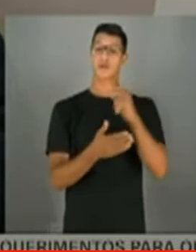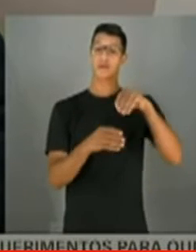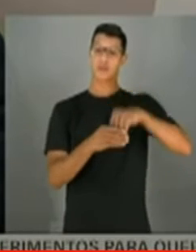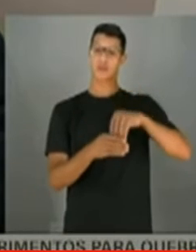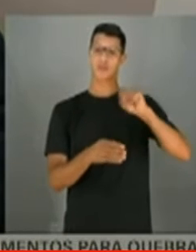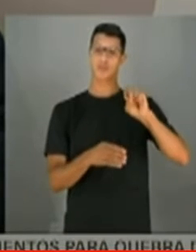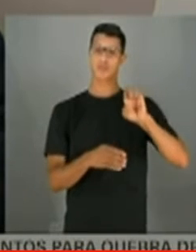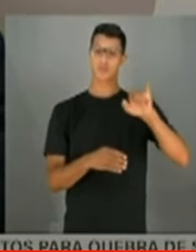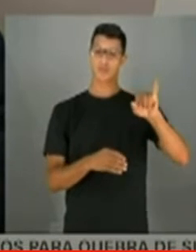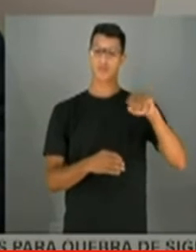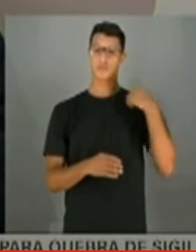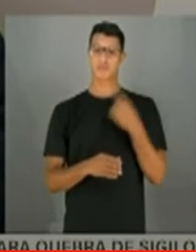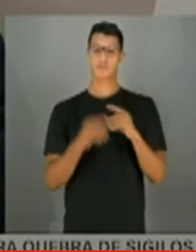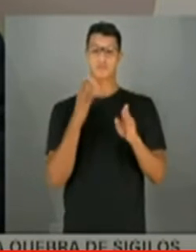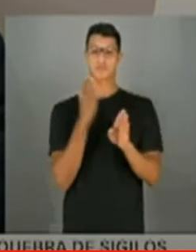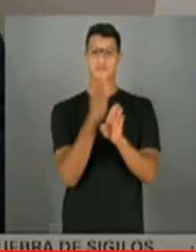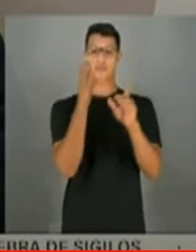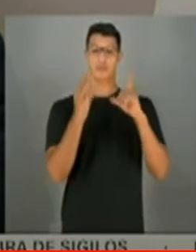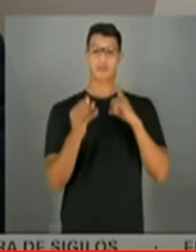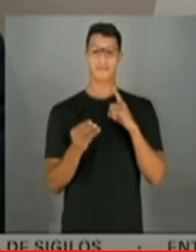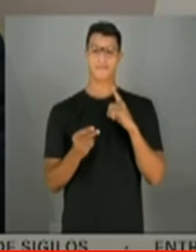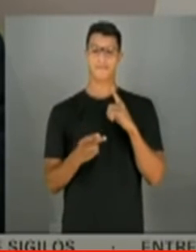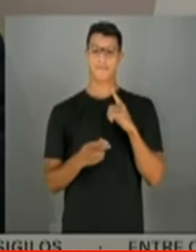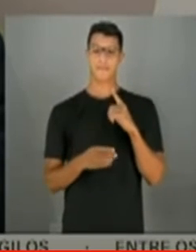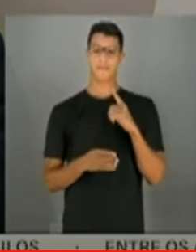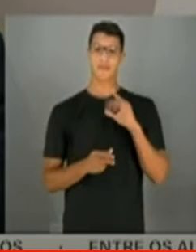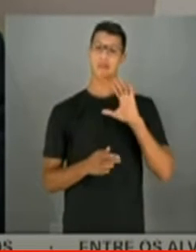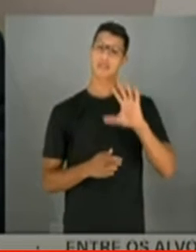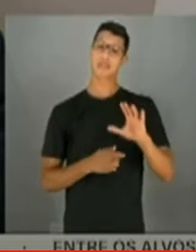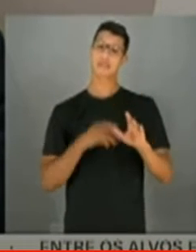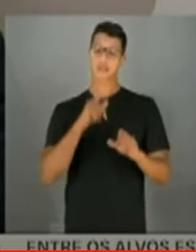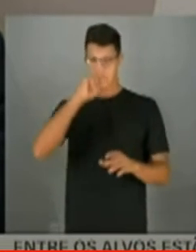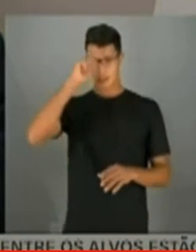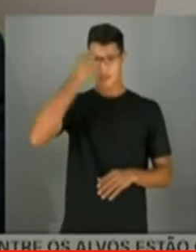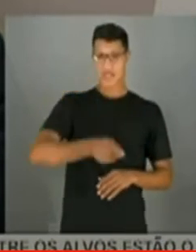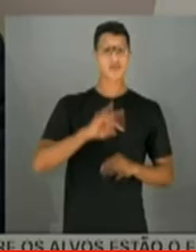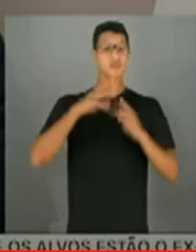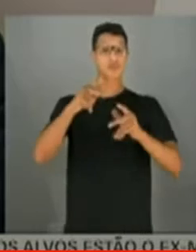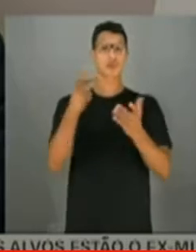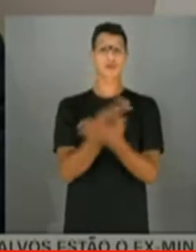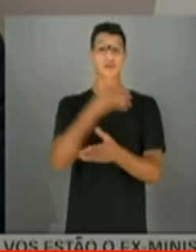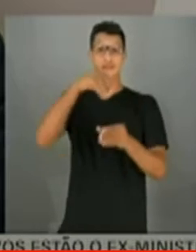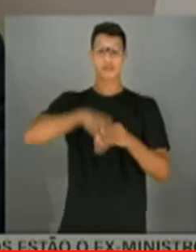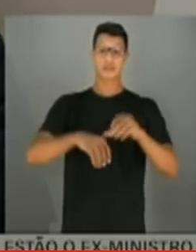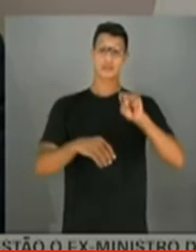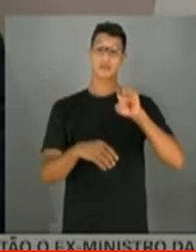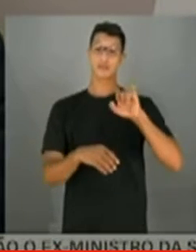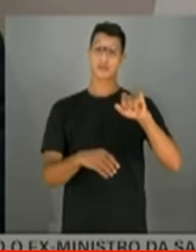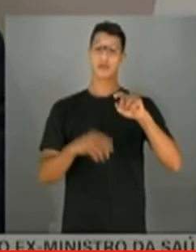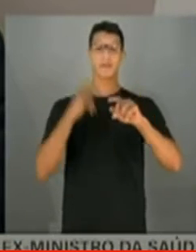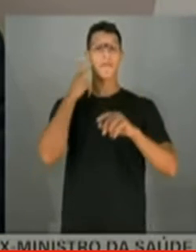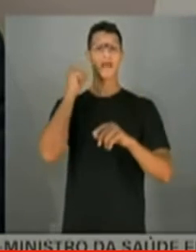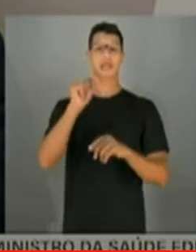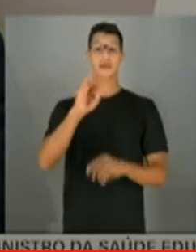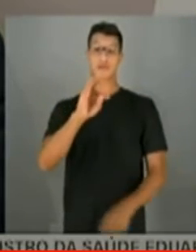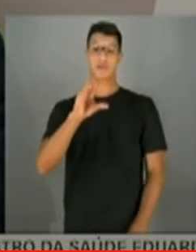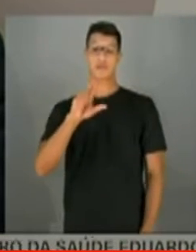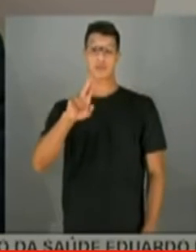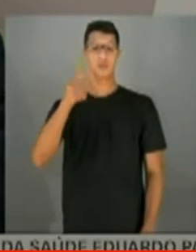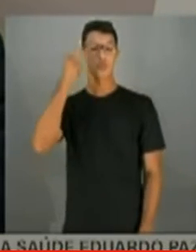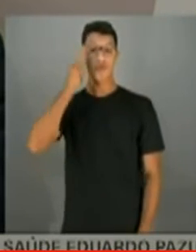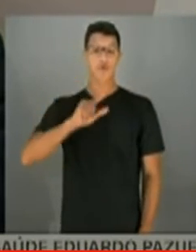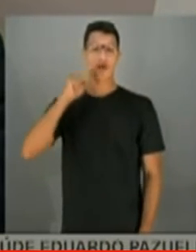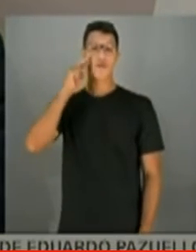SEI e nós identificamos isso e determinamos que tudo aconteça no SEI para que o TCU consiga enxergar o que está